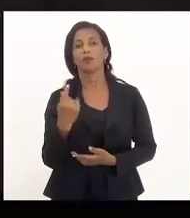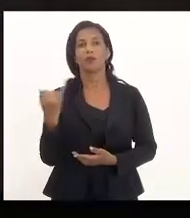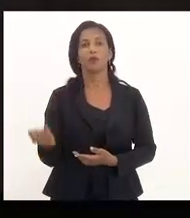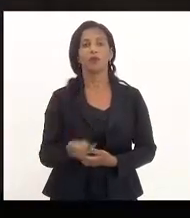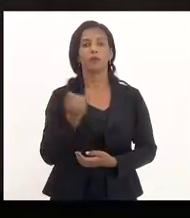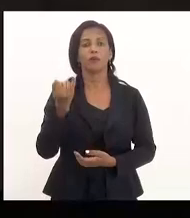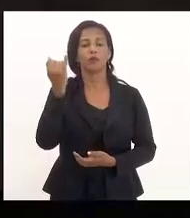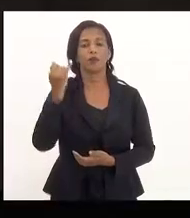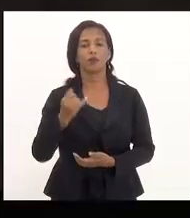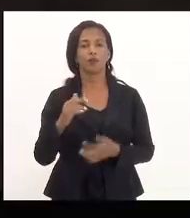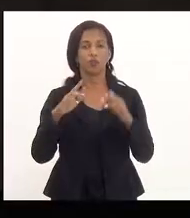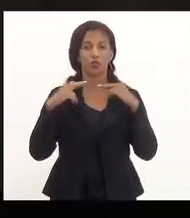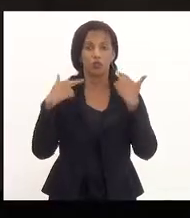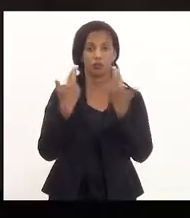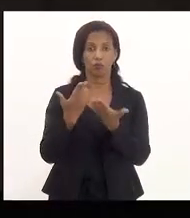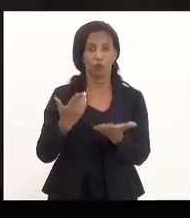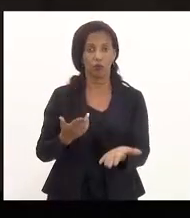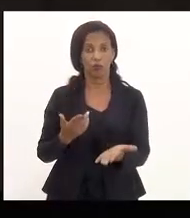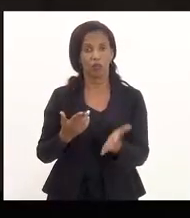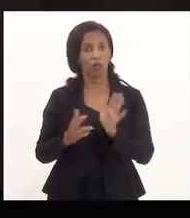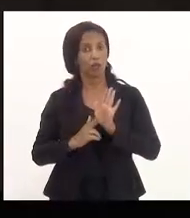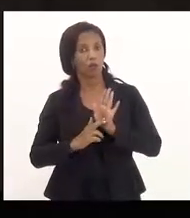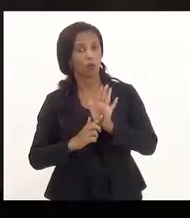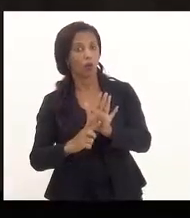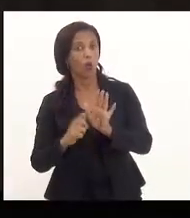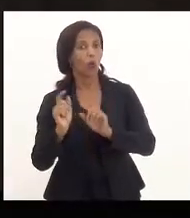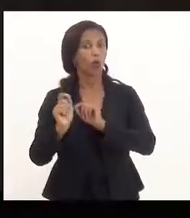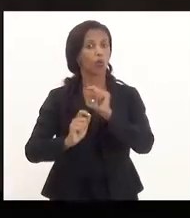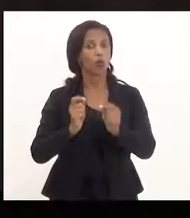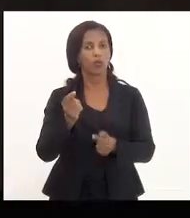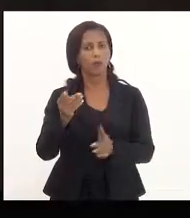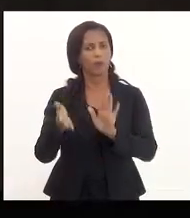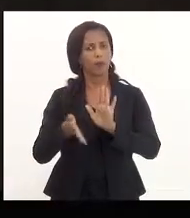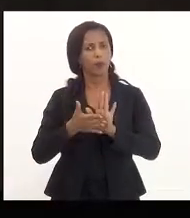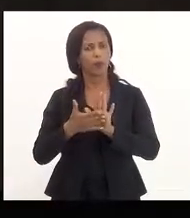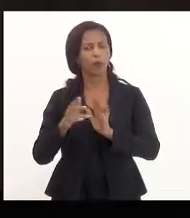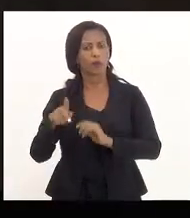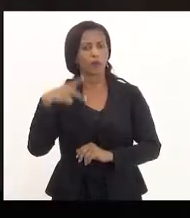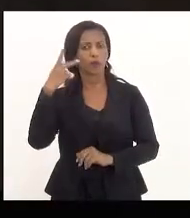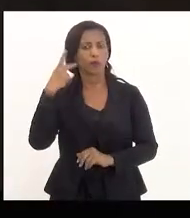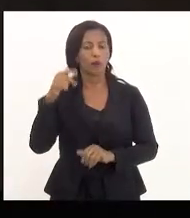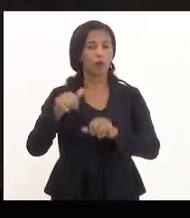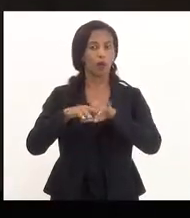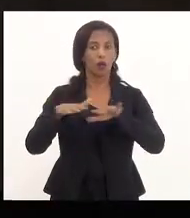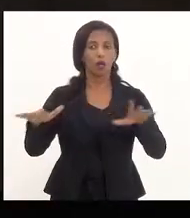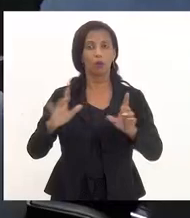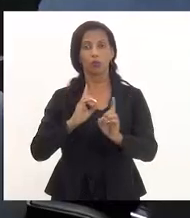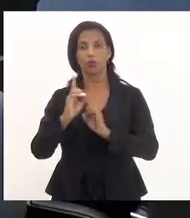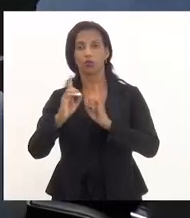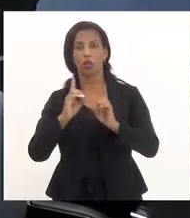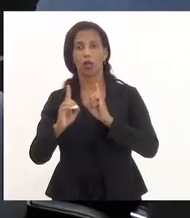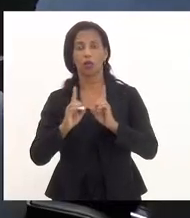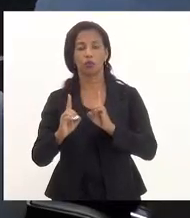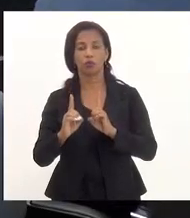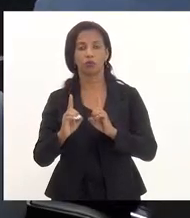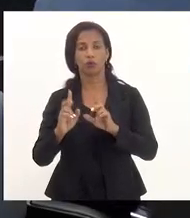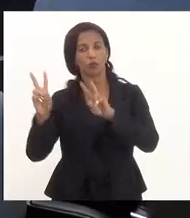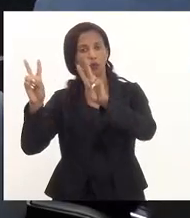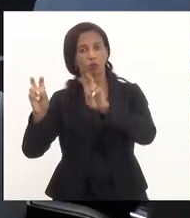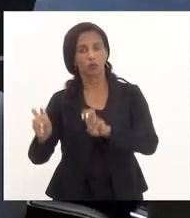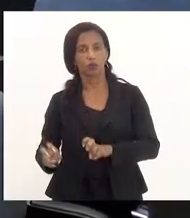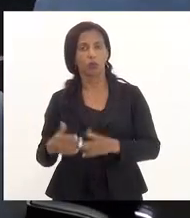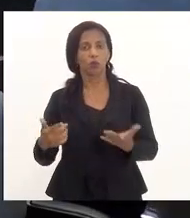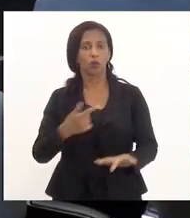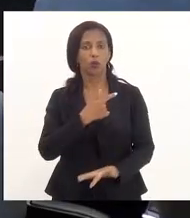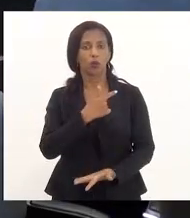audiência pública que é o reflexo do que Vossa Excelência propôs no Parlamento, um amplo diálogo sobre as matérias. O deputado Luiz Paulo